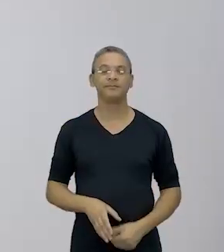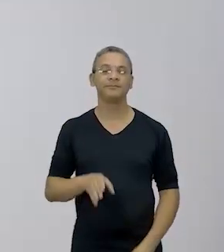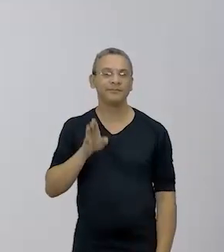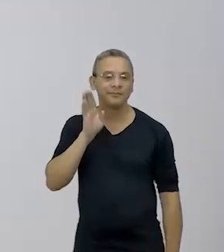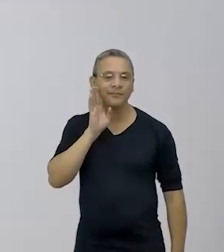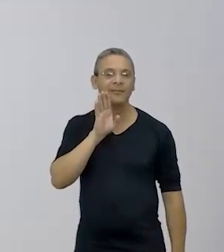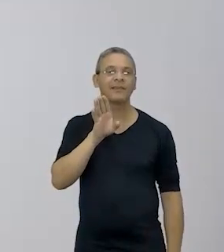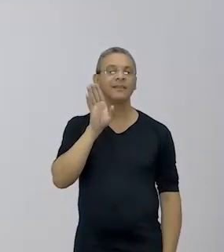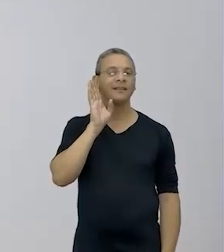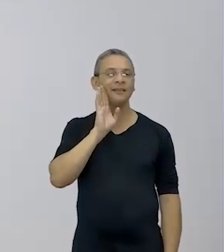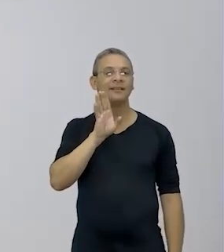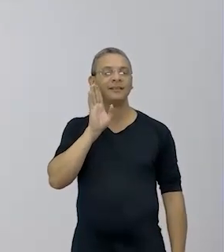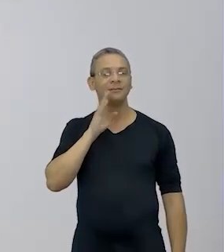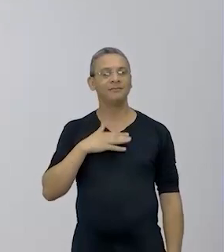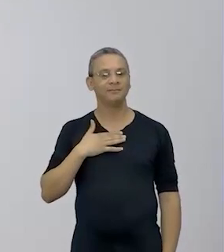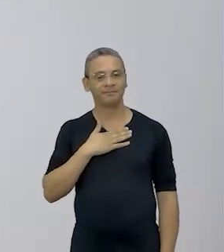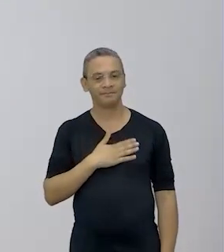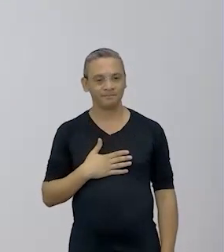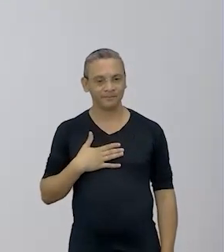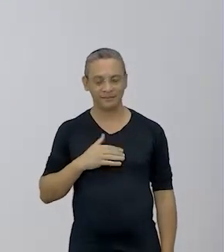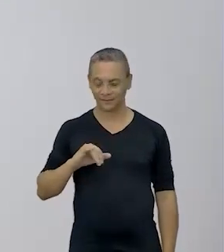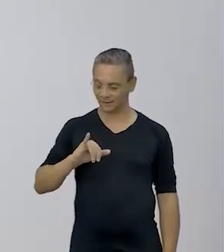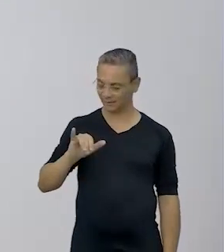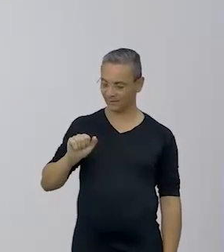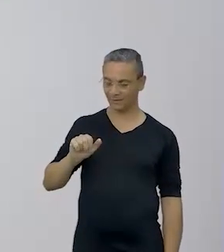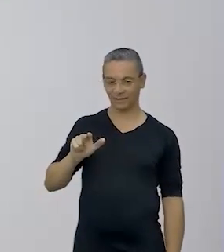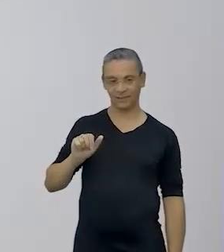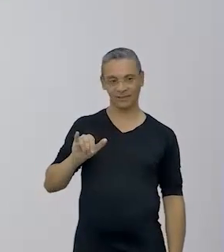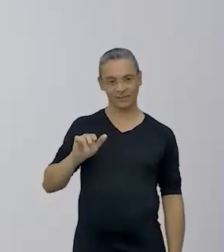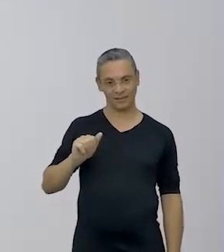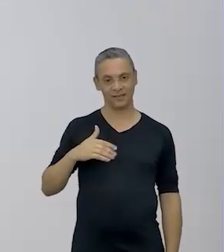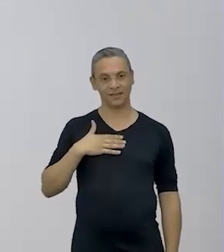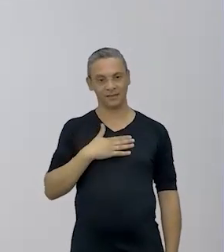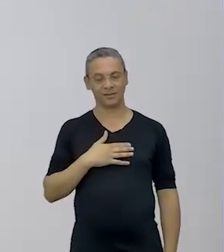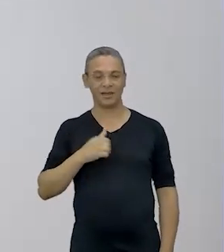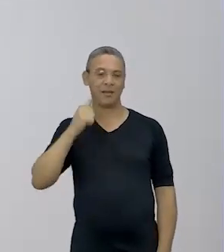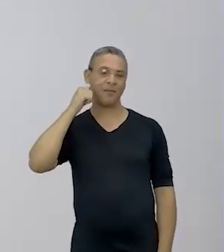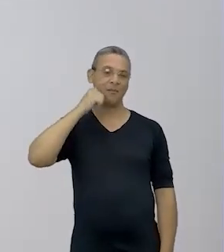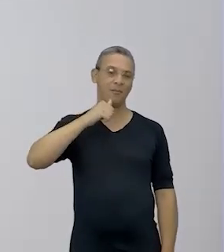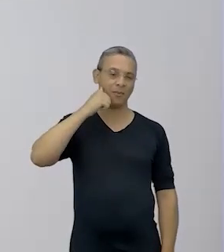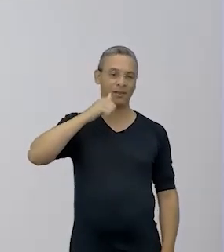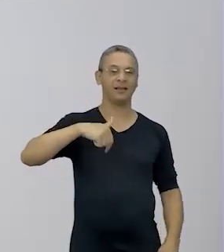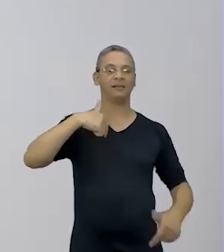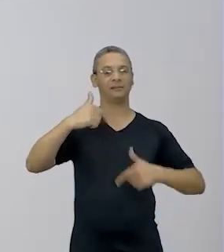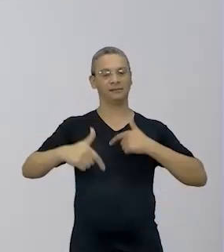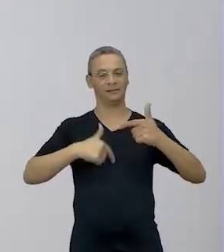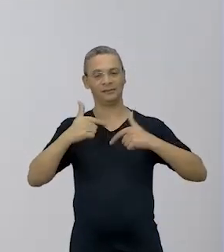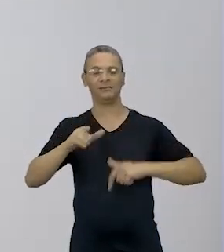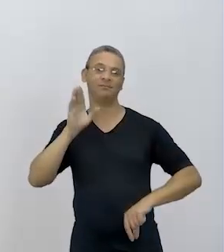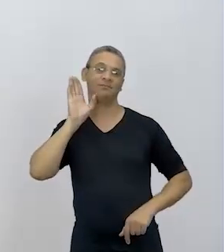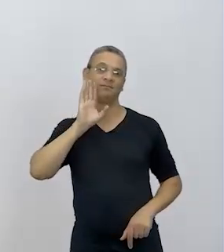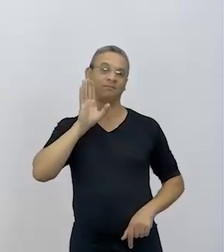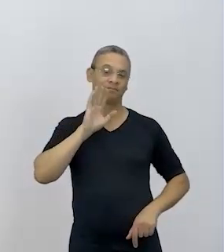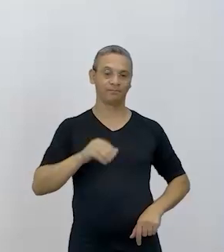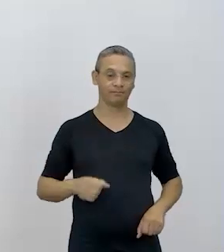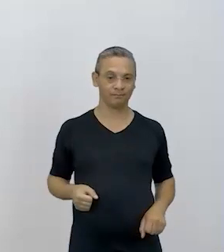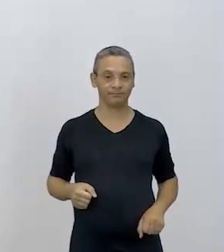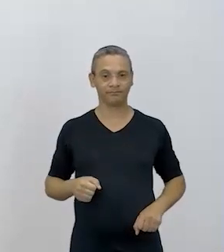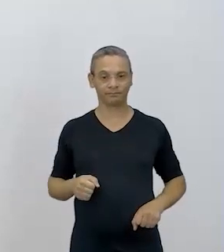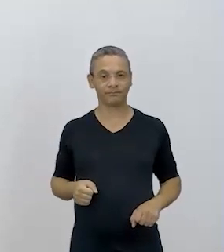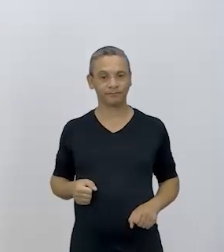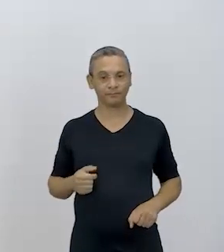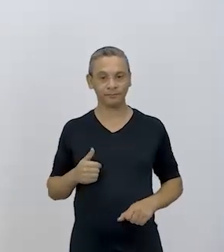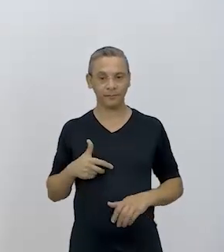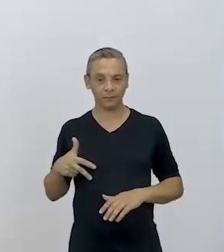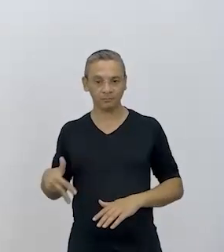interessante. Eu já percebi que a Janaína gostou, né? Mulheres trabalhando, né? Muito legal. Muito bom, né? E ver que esse